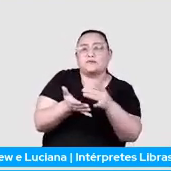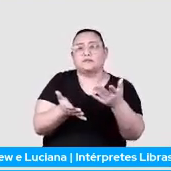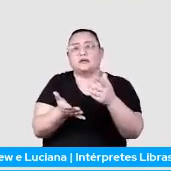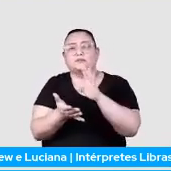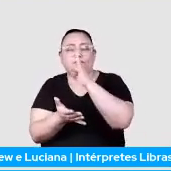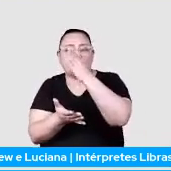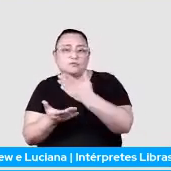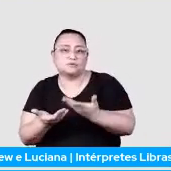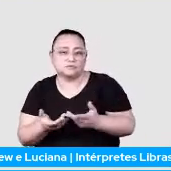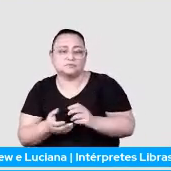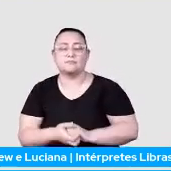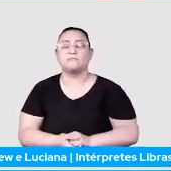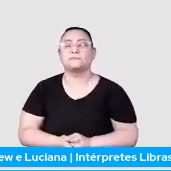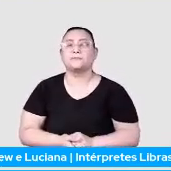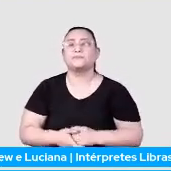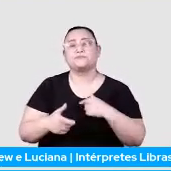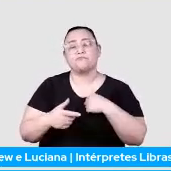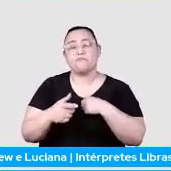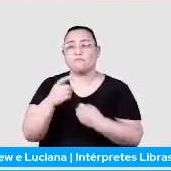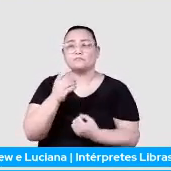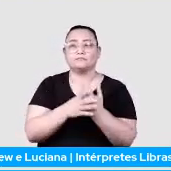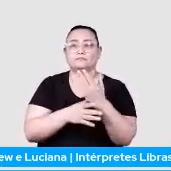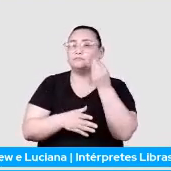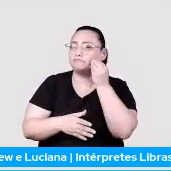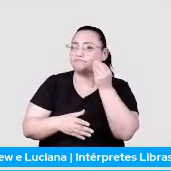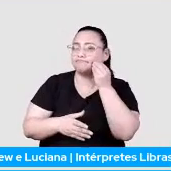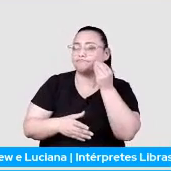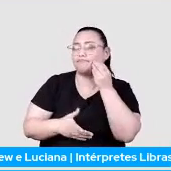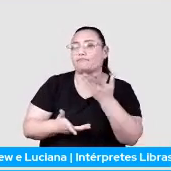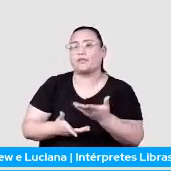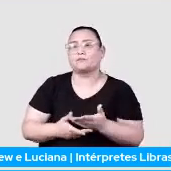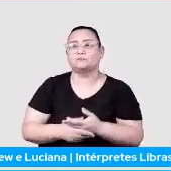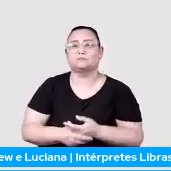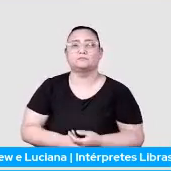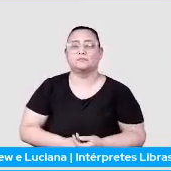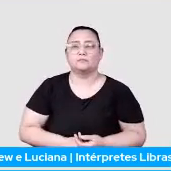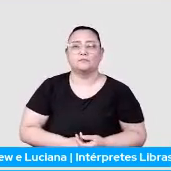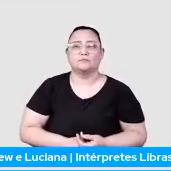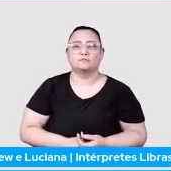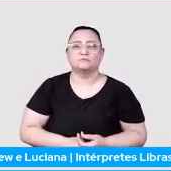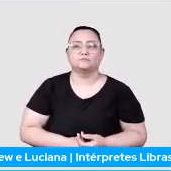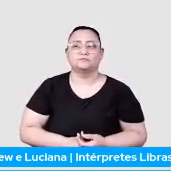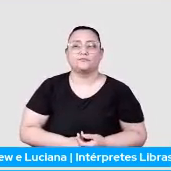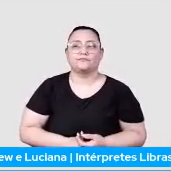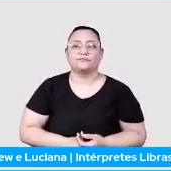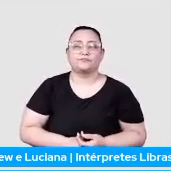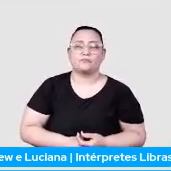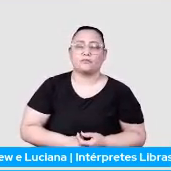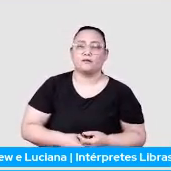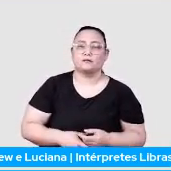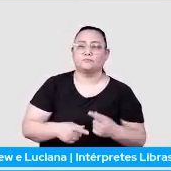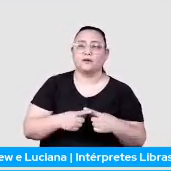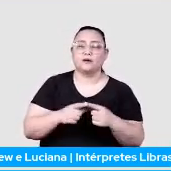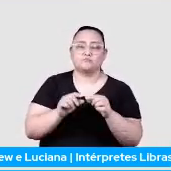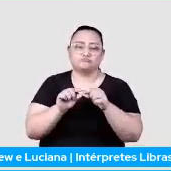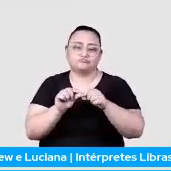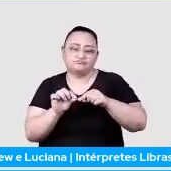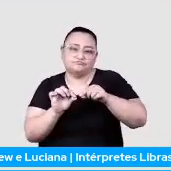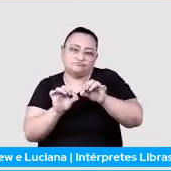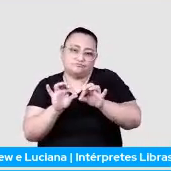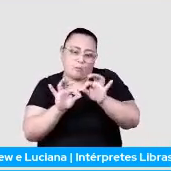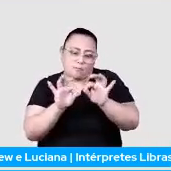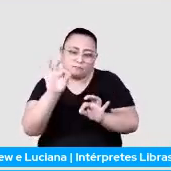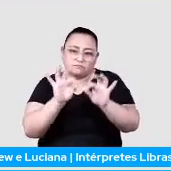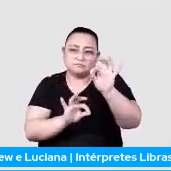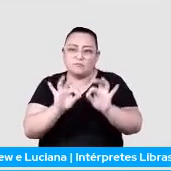criei um testezinho, um test casezinho, para medir, para ver